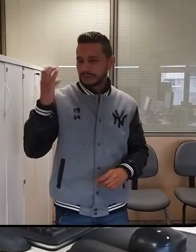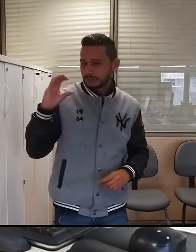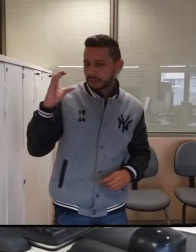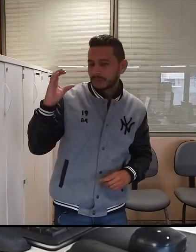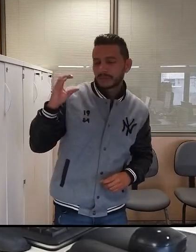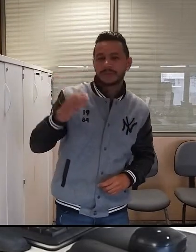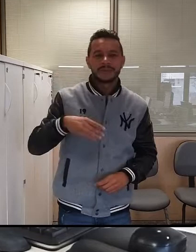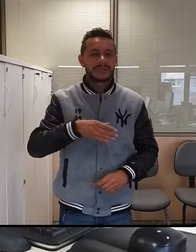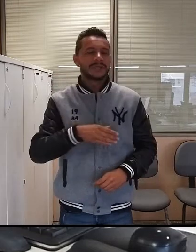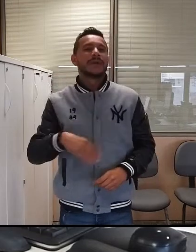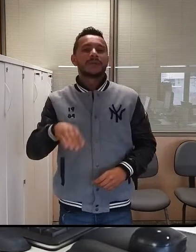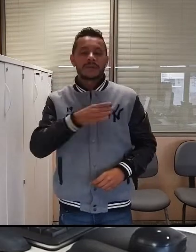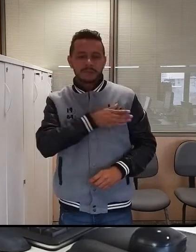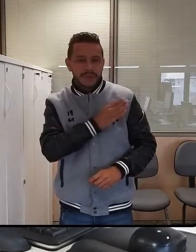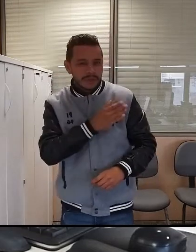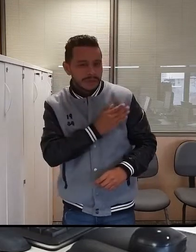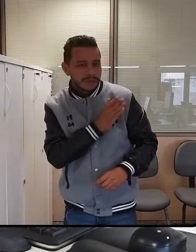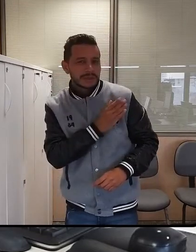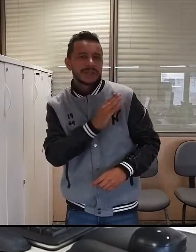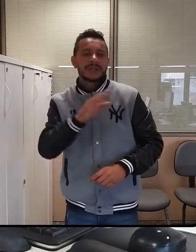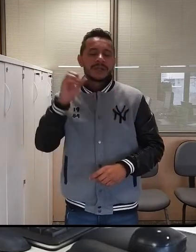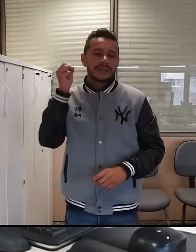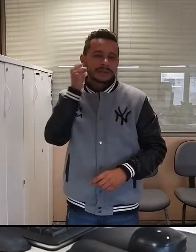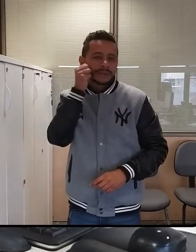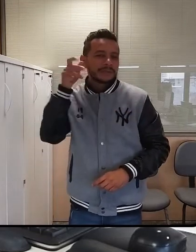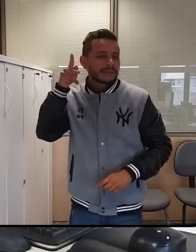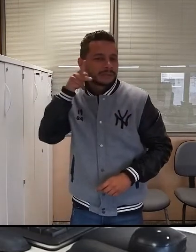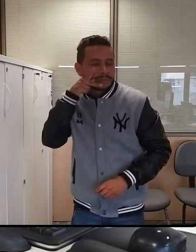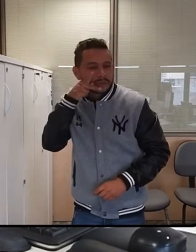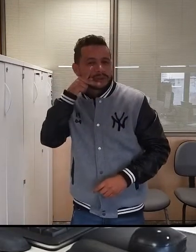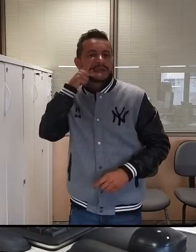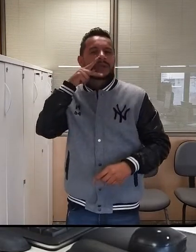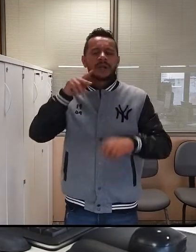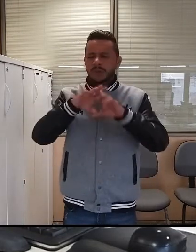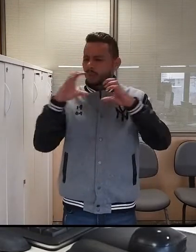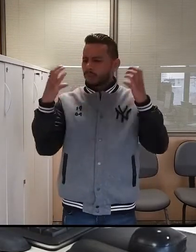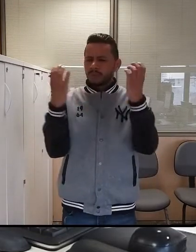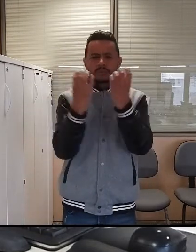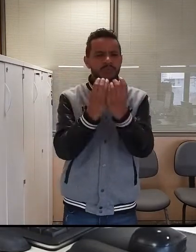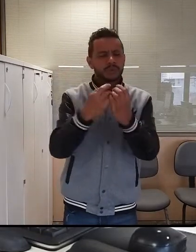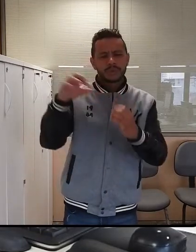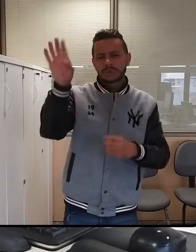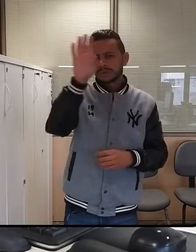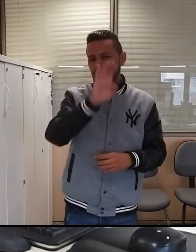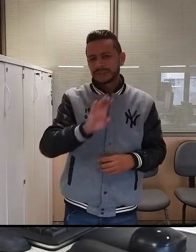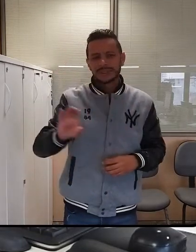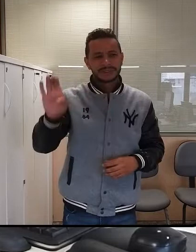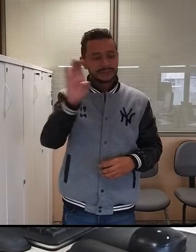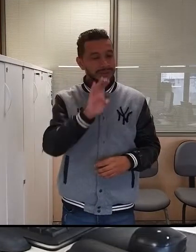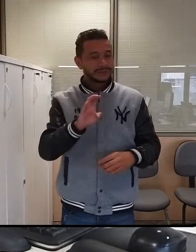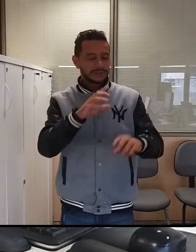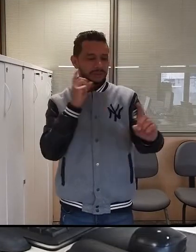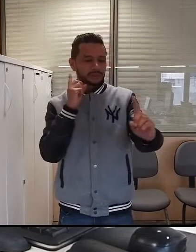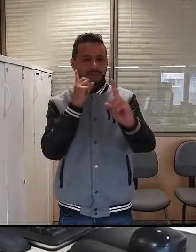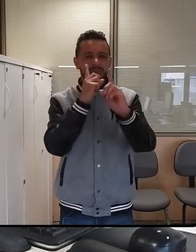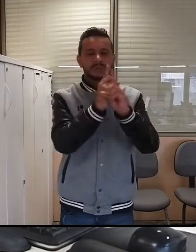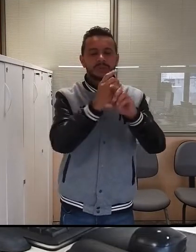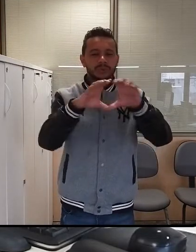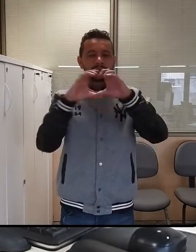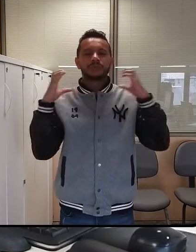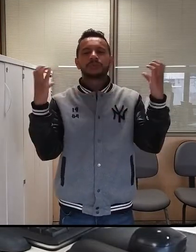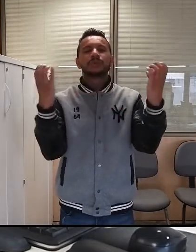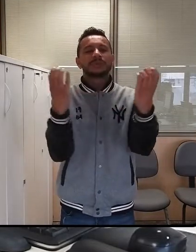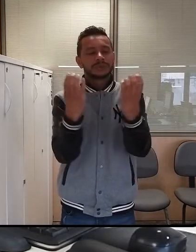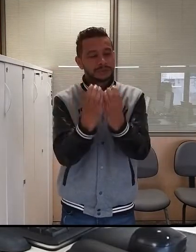Barueri, Santana de Parnaíba e Pirapora Se encontram nos seminários que acontecem na subsede de